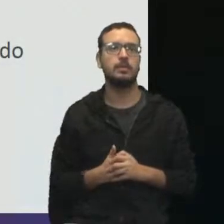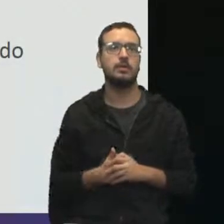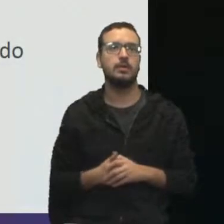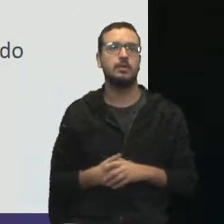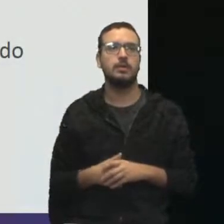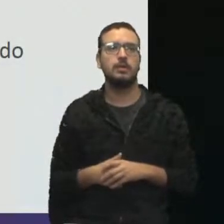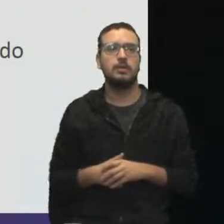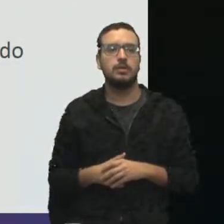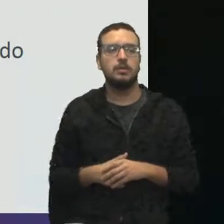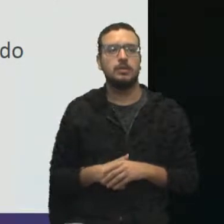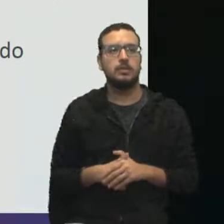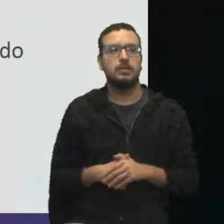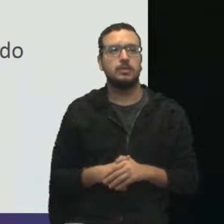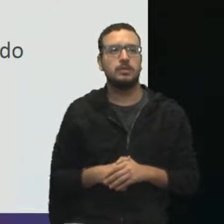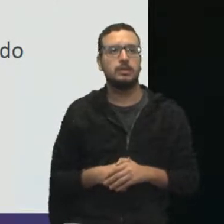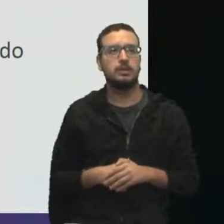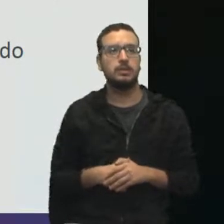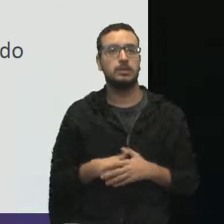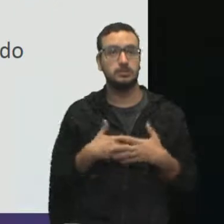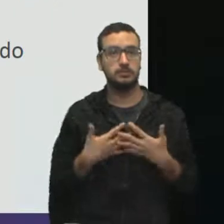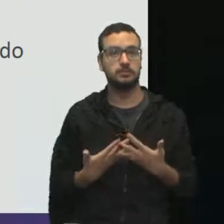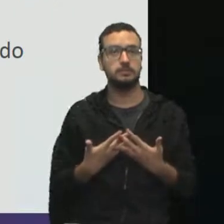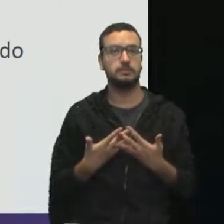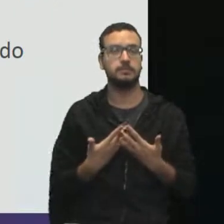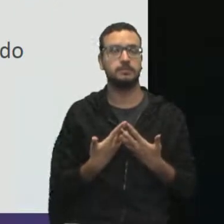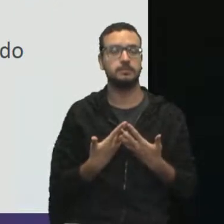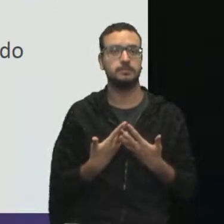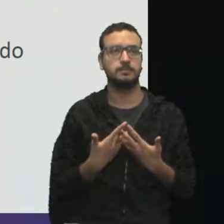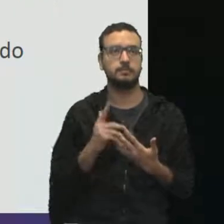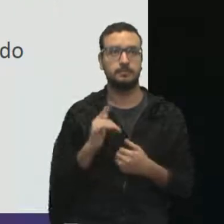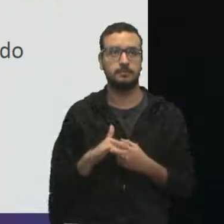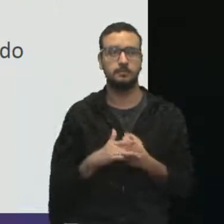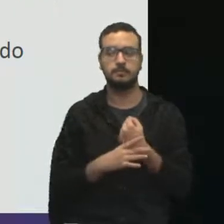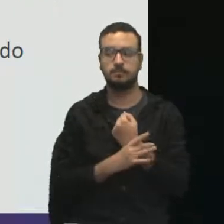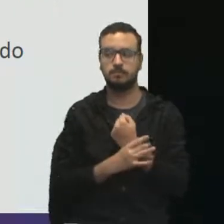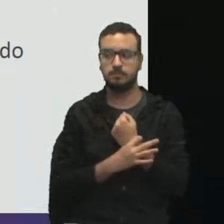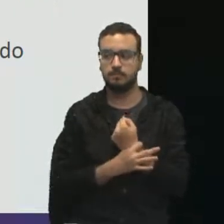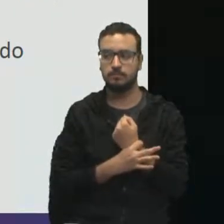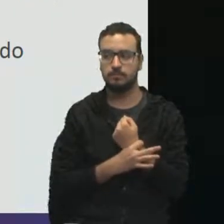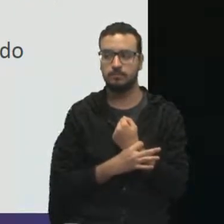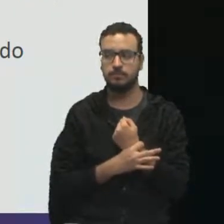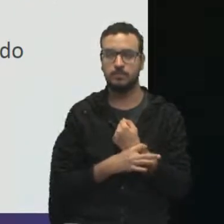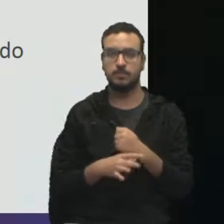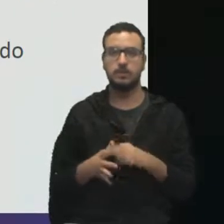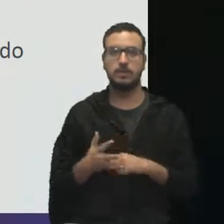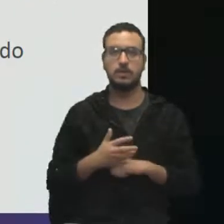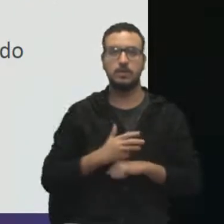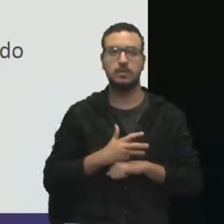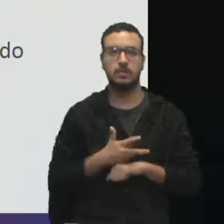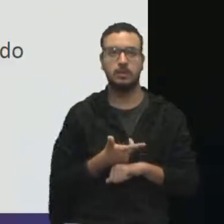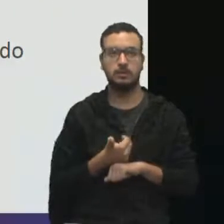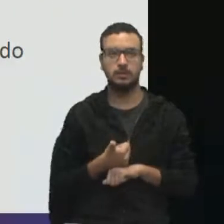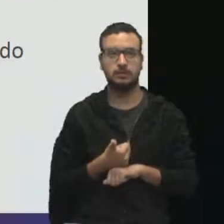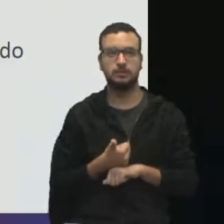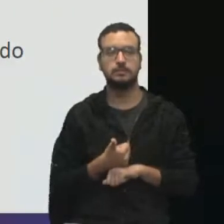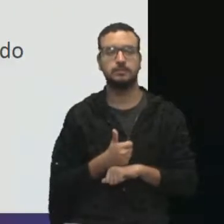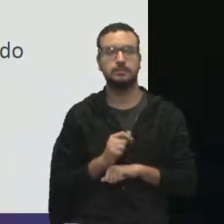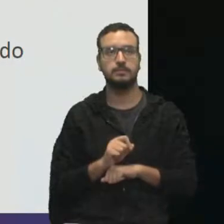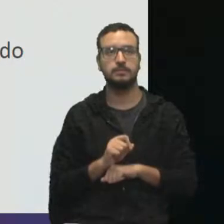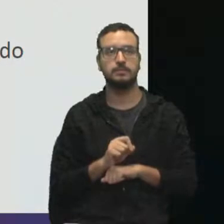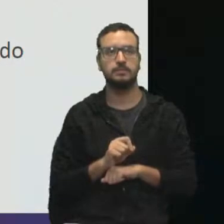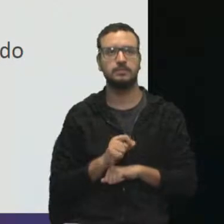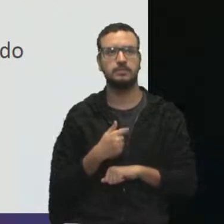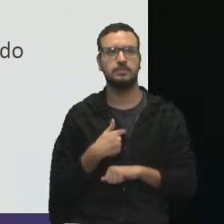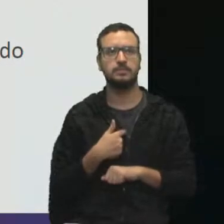do nosso gerenciamento. Então, o que é a garantia da qualidade? A garantia da qualidade é